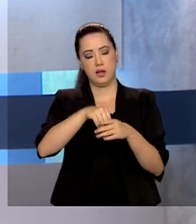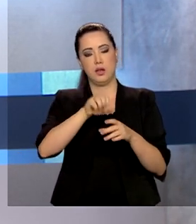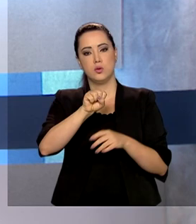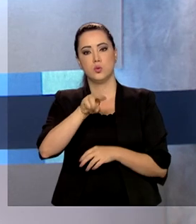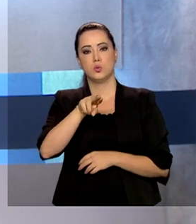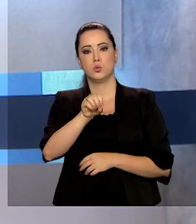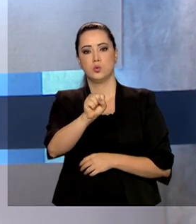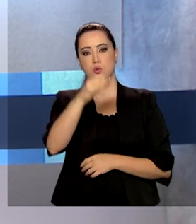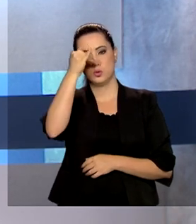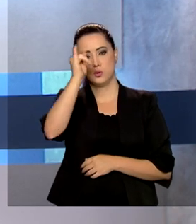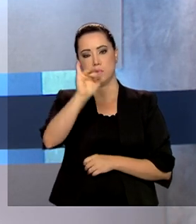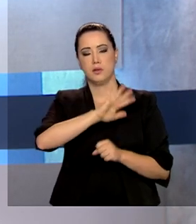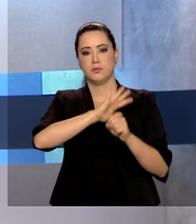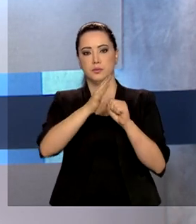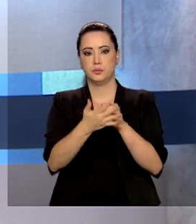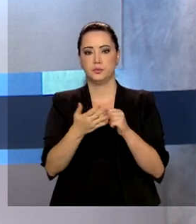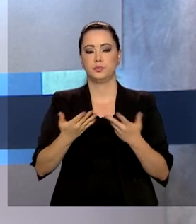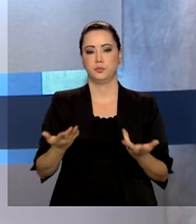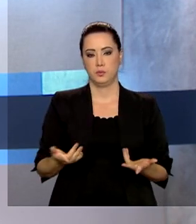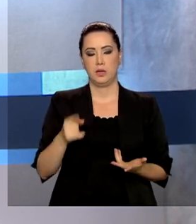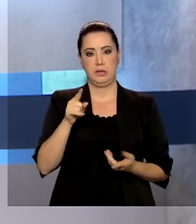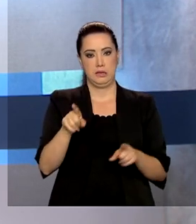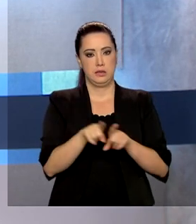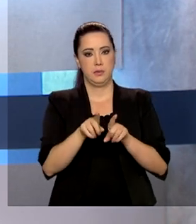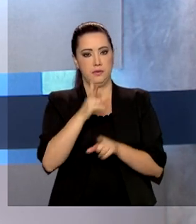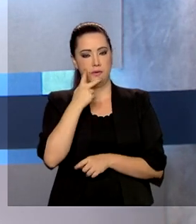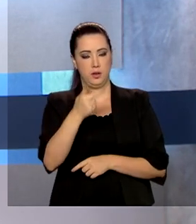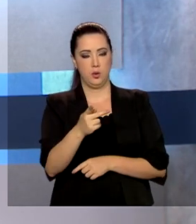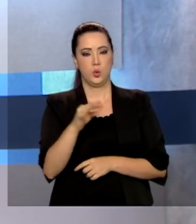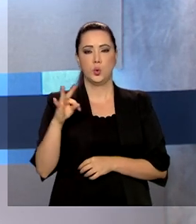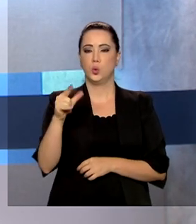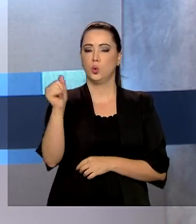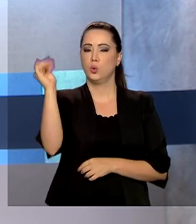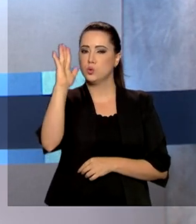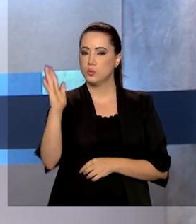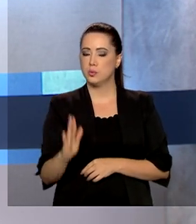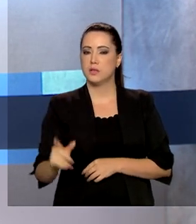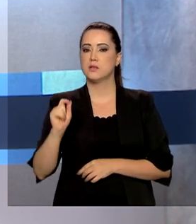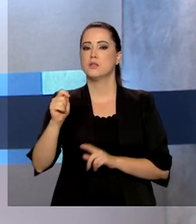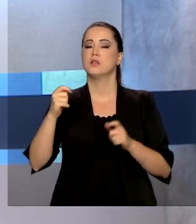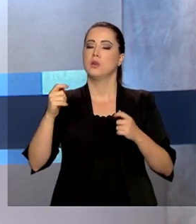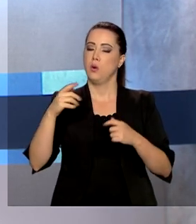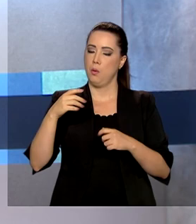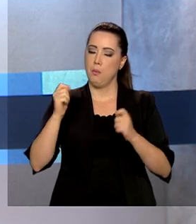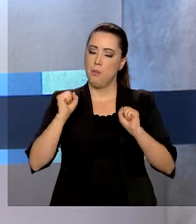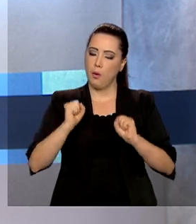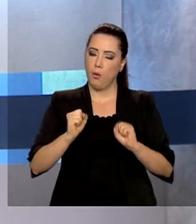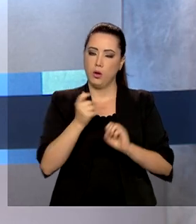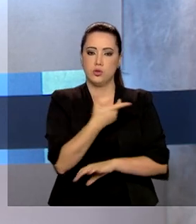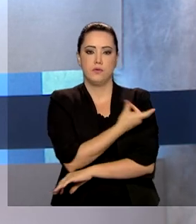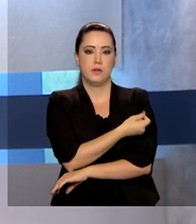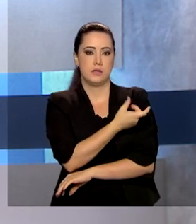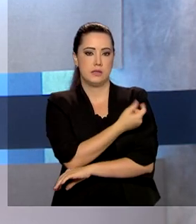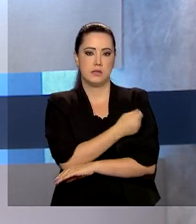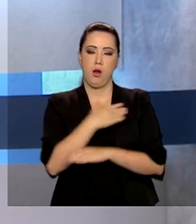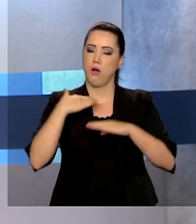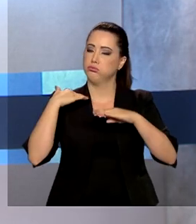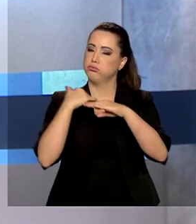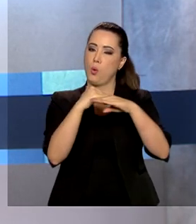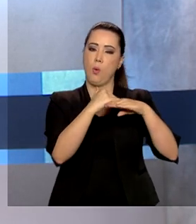no combate à Covid-19. Pazuello afirmou que todos os brasileiros vão ser vacinados de forma